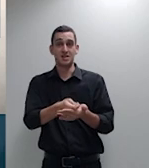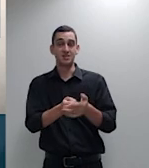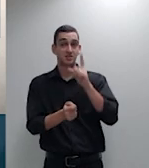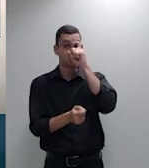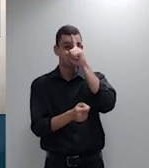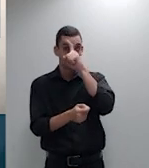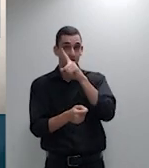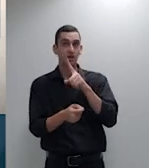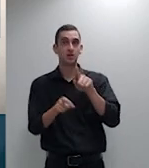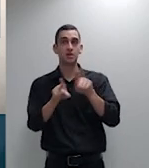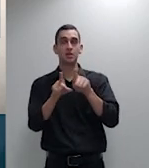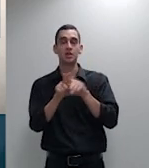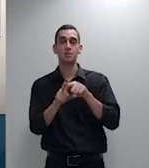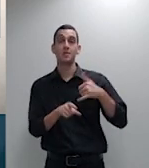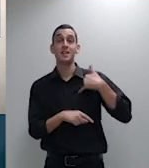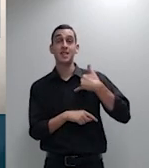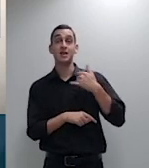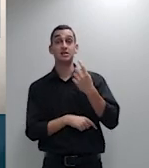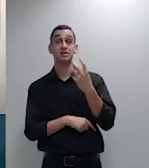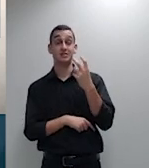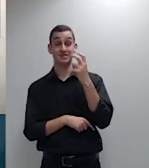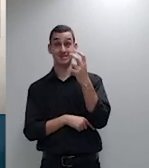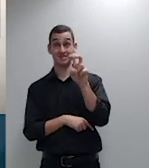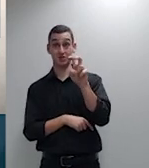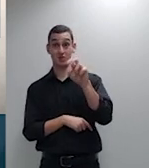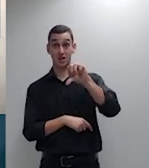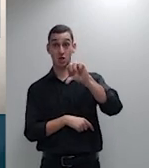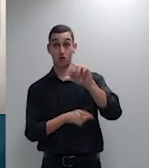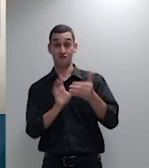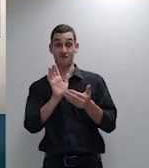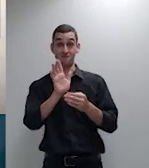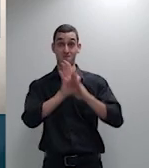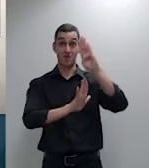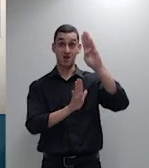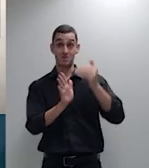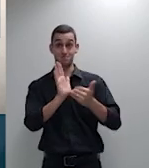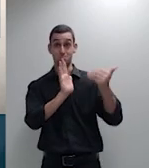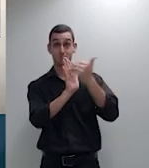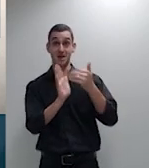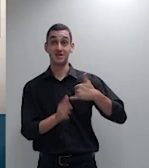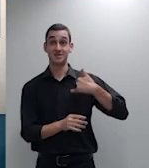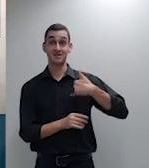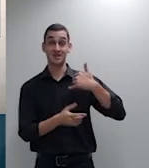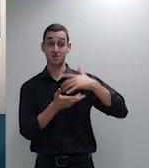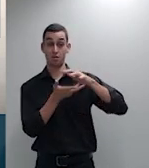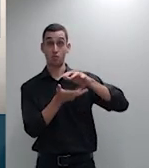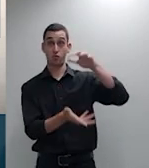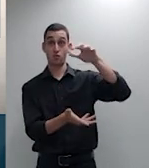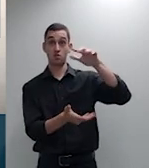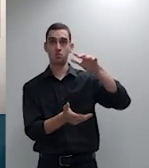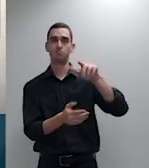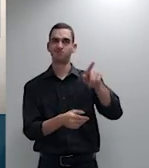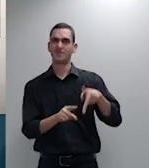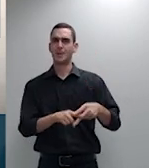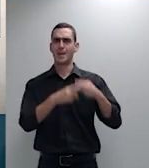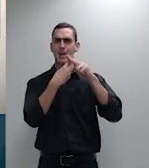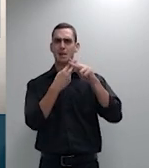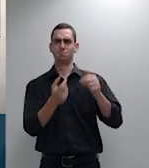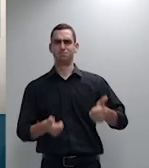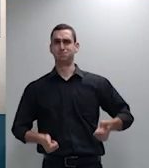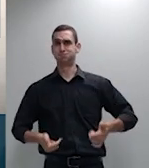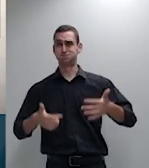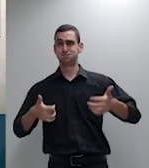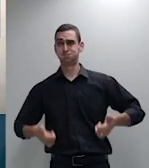anos e foi engraçado porque em uma das audiências de trabalho desse grupo que tentou mediar este